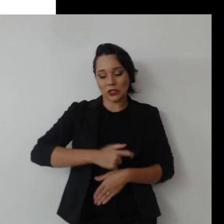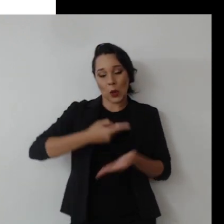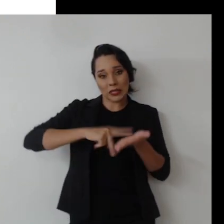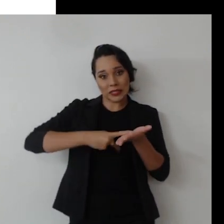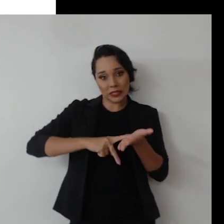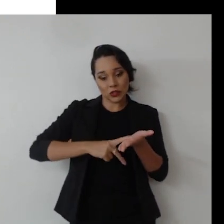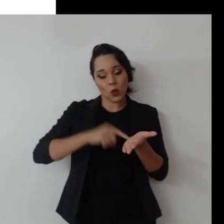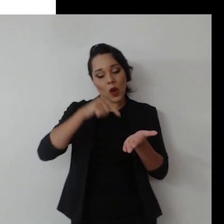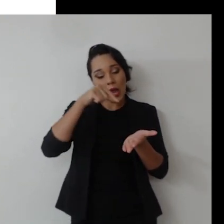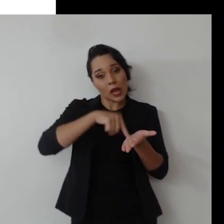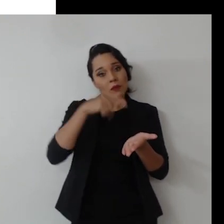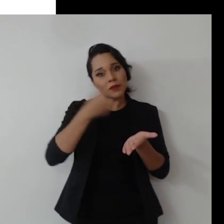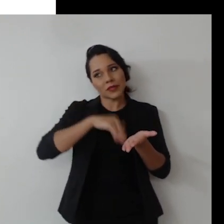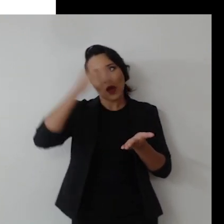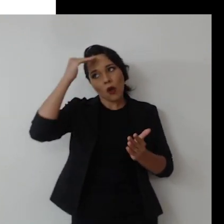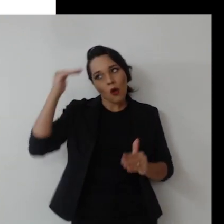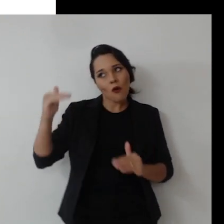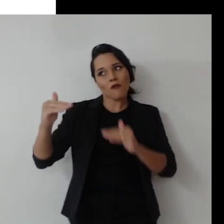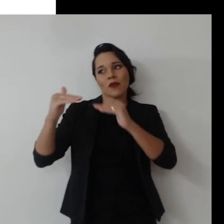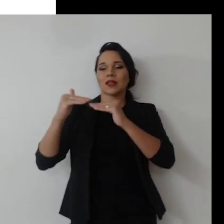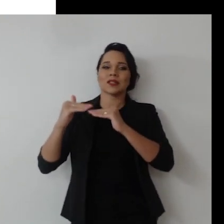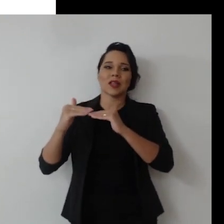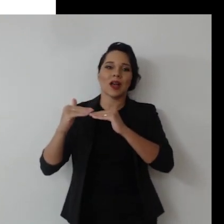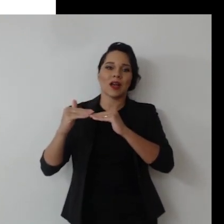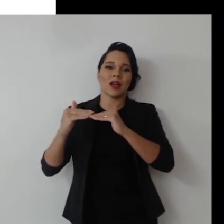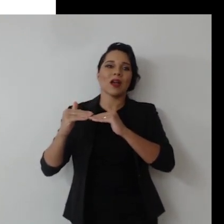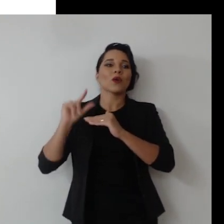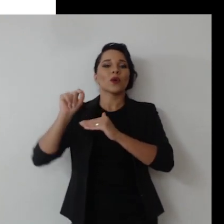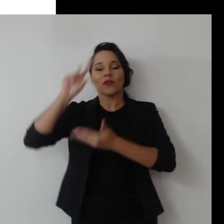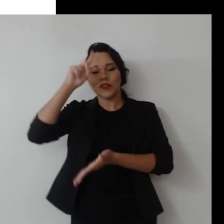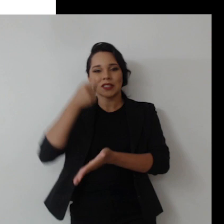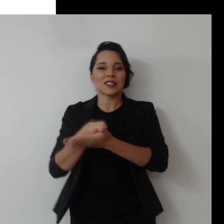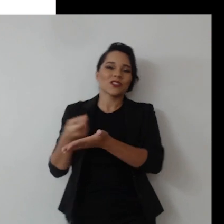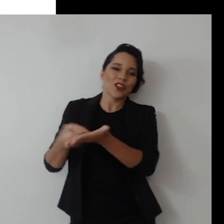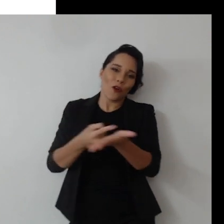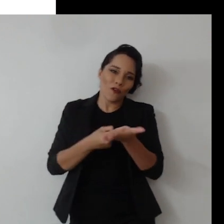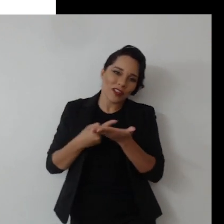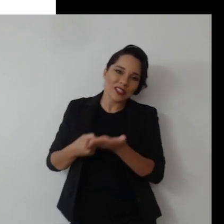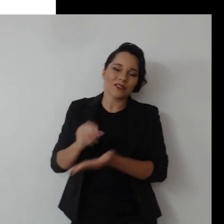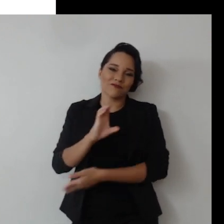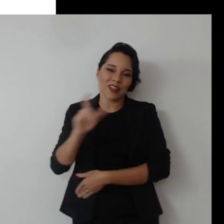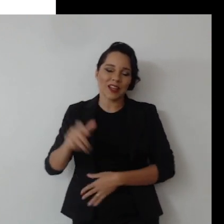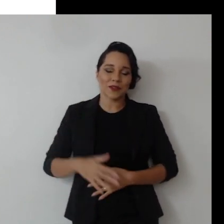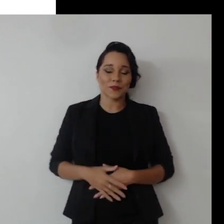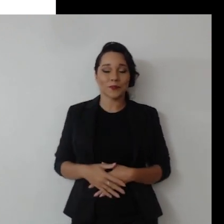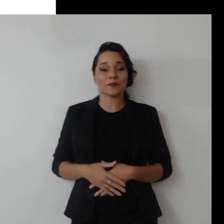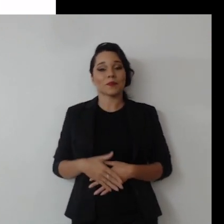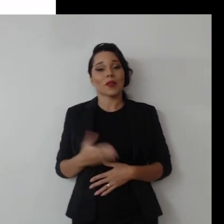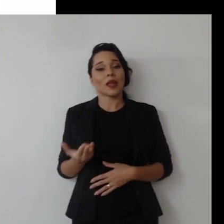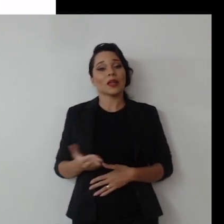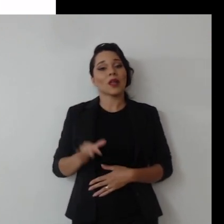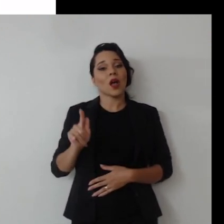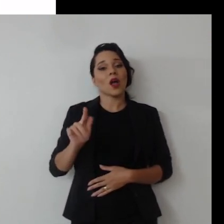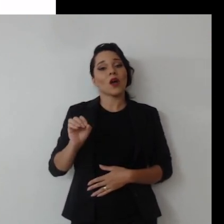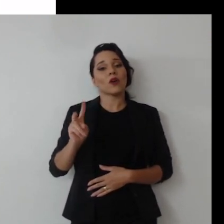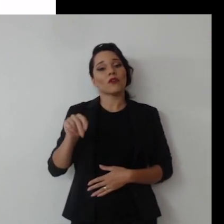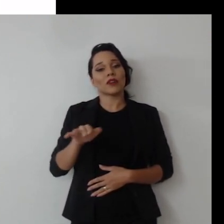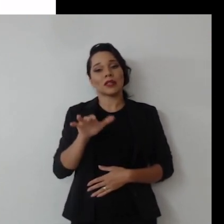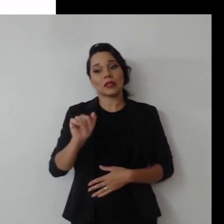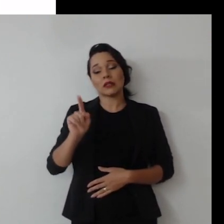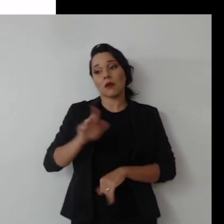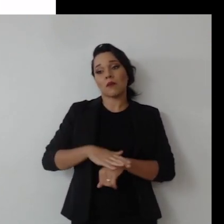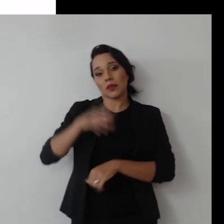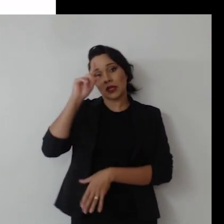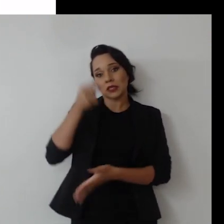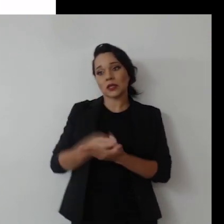na sua gestão, ele tem que estar alinhado à luz do que foi decidido na convenção, obviamente. Então, a governança está no nível de